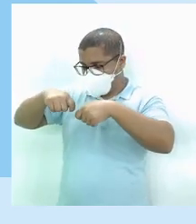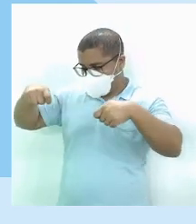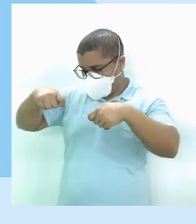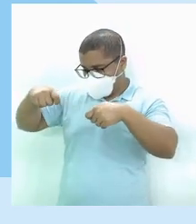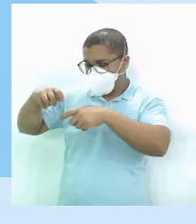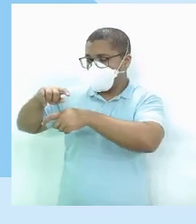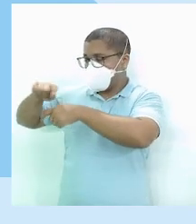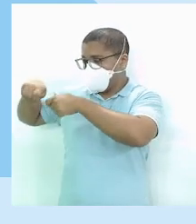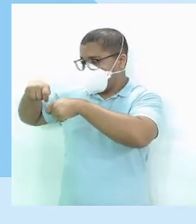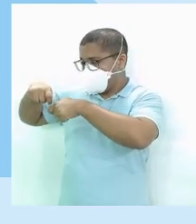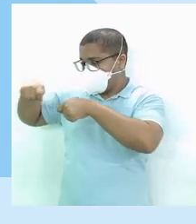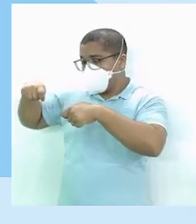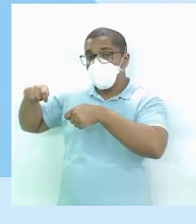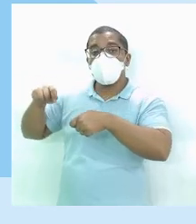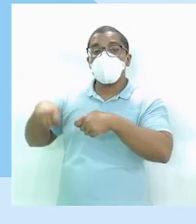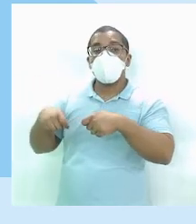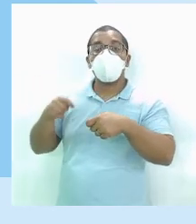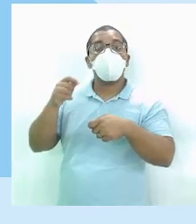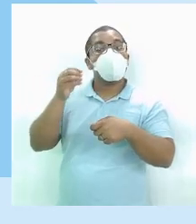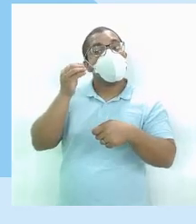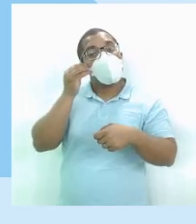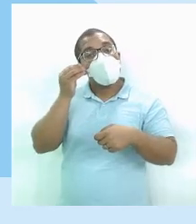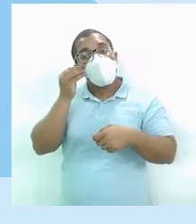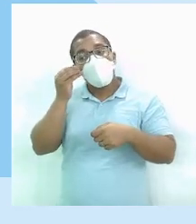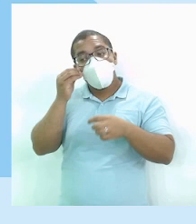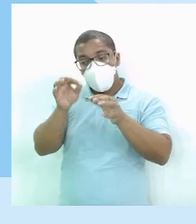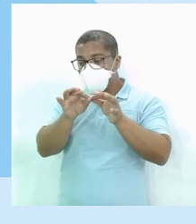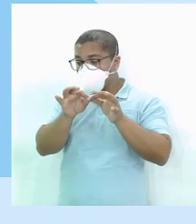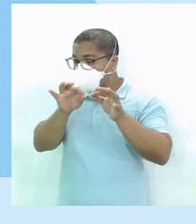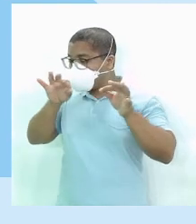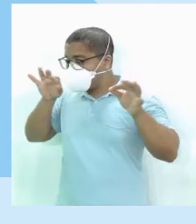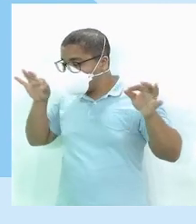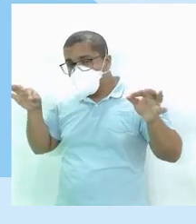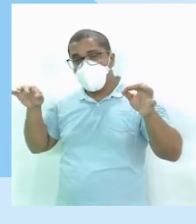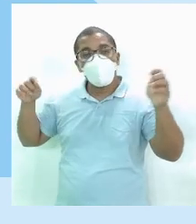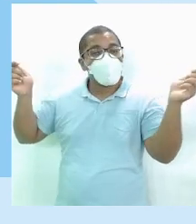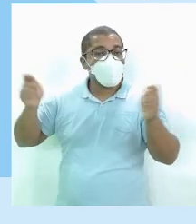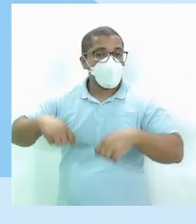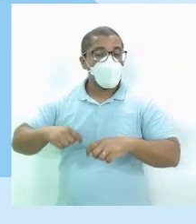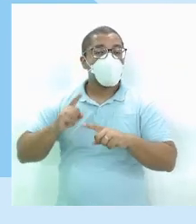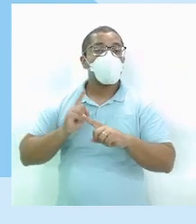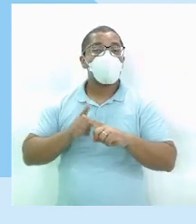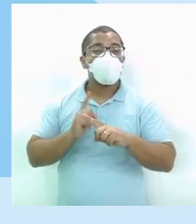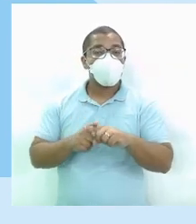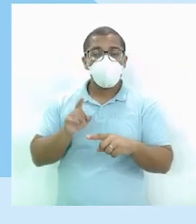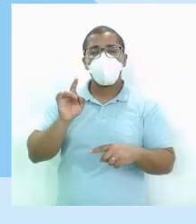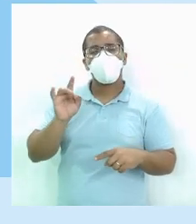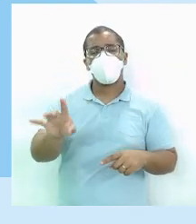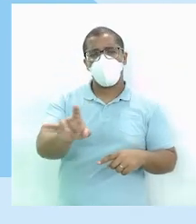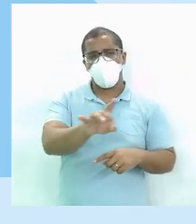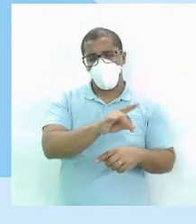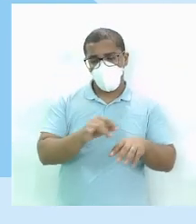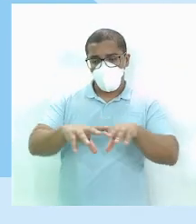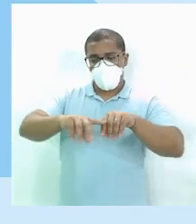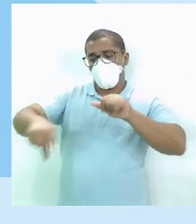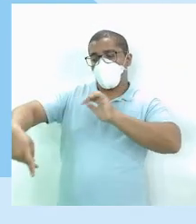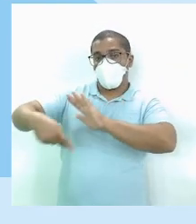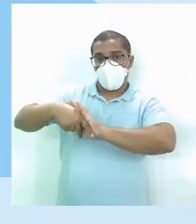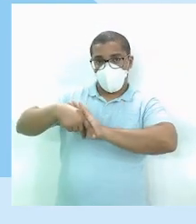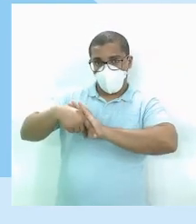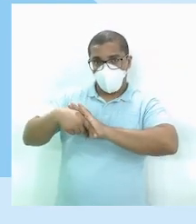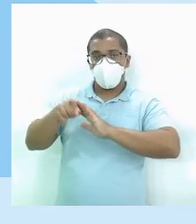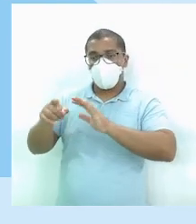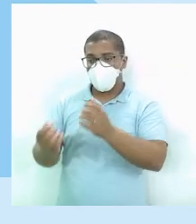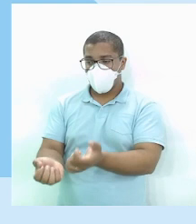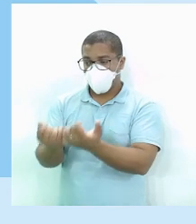do cumprimento da terra Por quê? Porque cada um que tinha seu pedaço de terra E